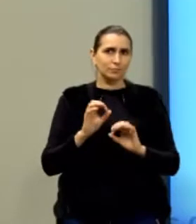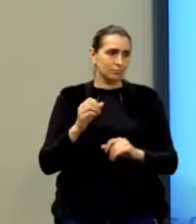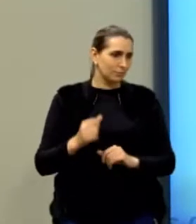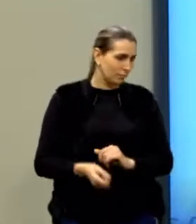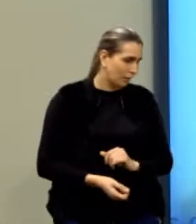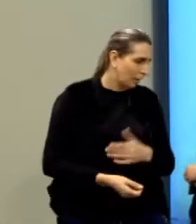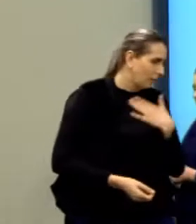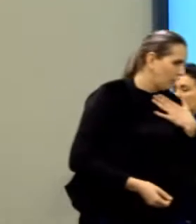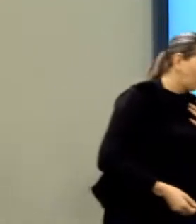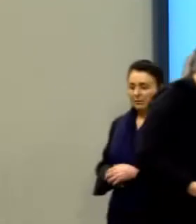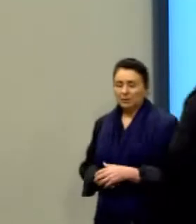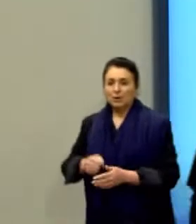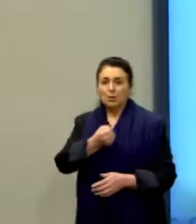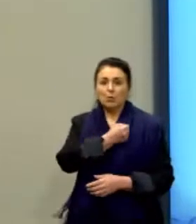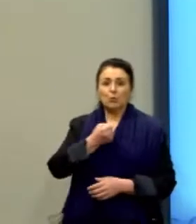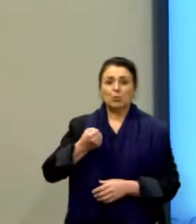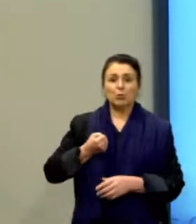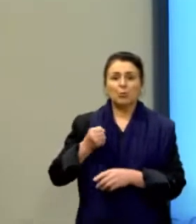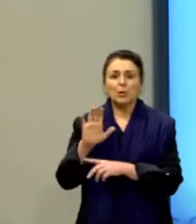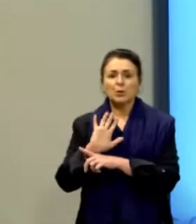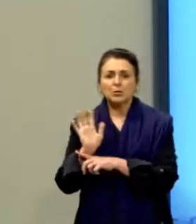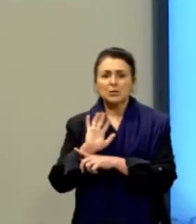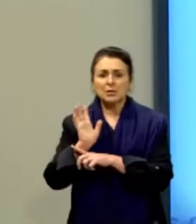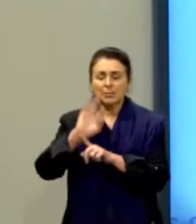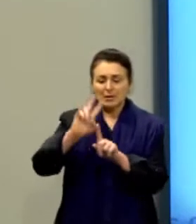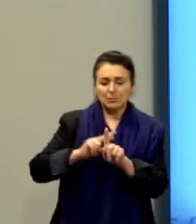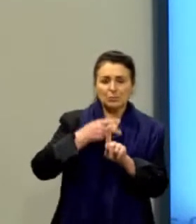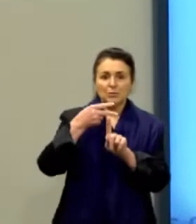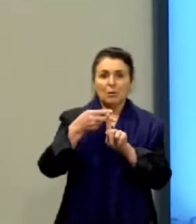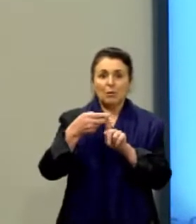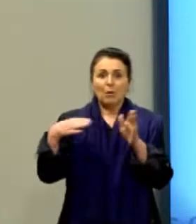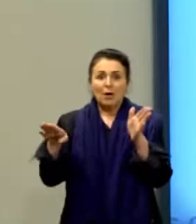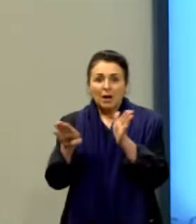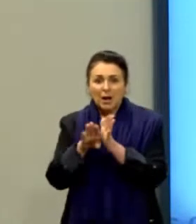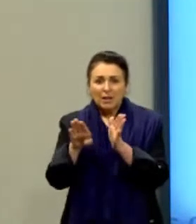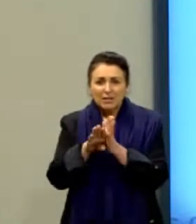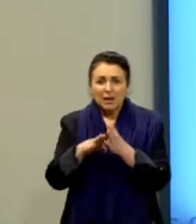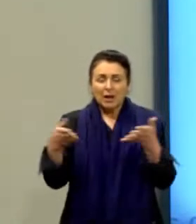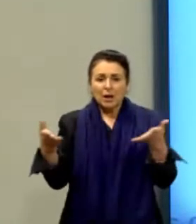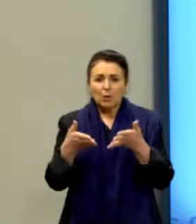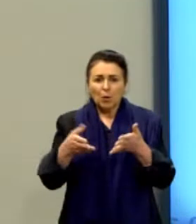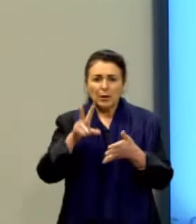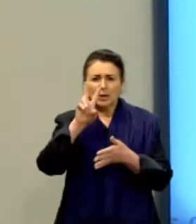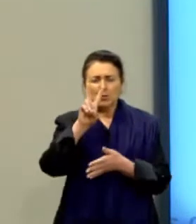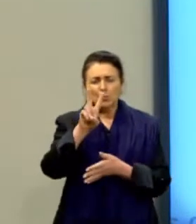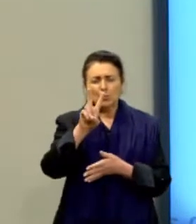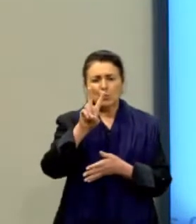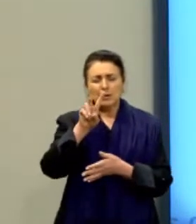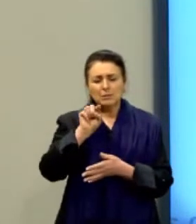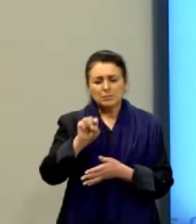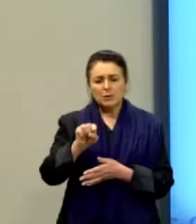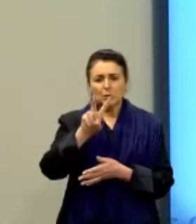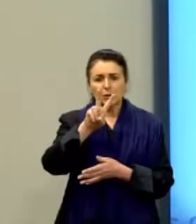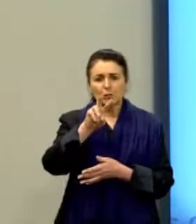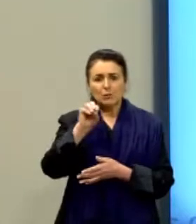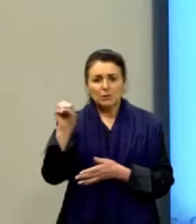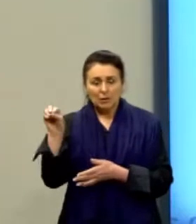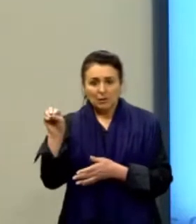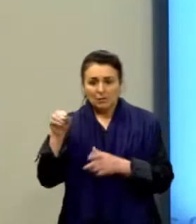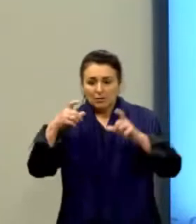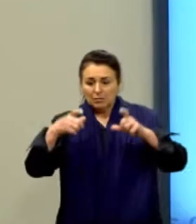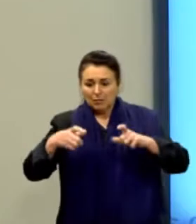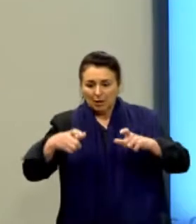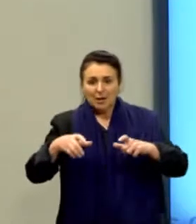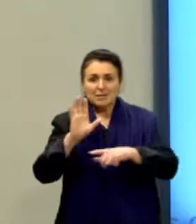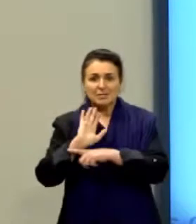de cinemas duplicou até chegar às atuais 2.200 salas. Esse crescimento,